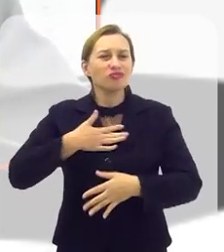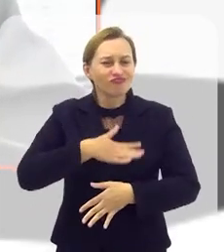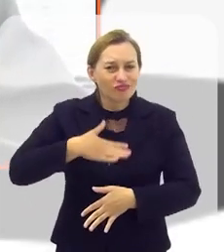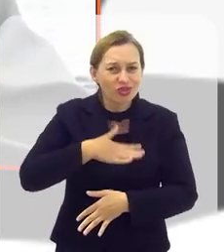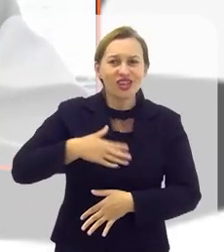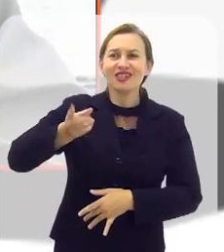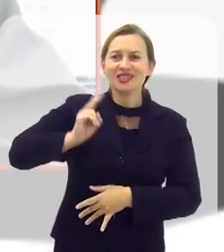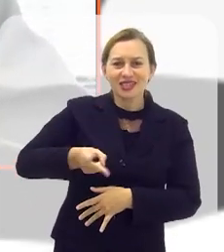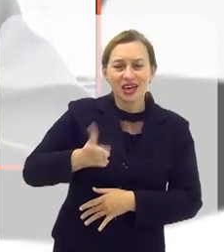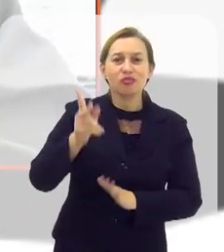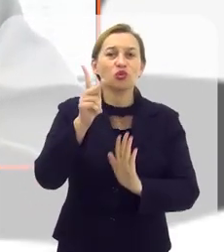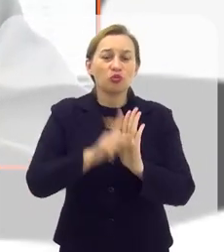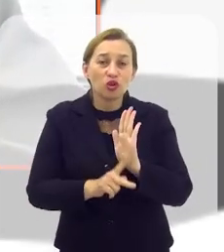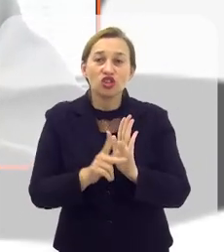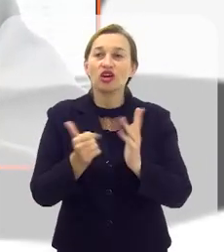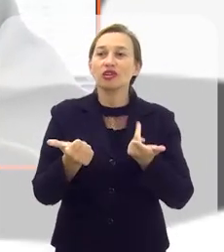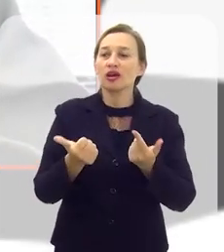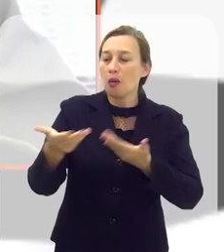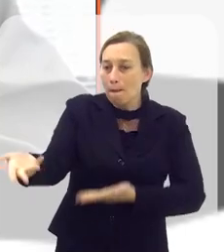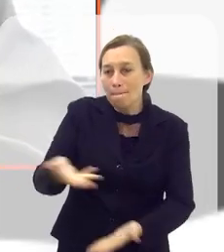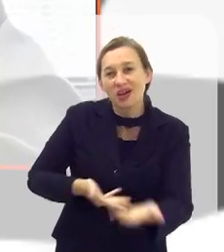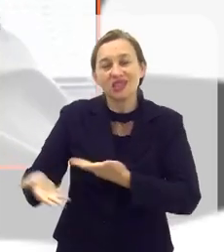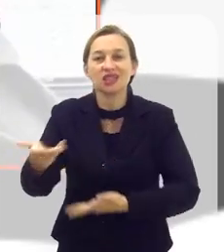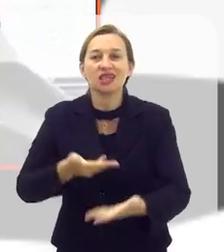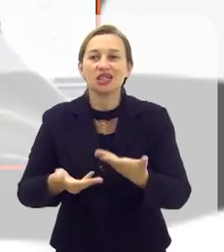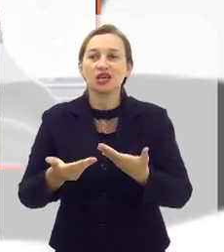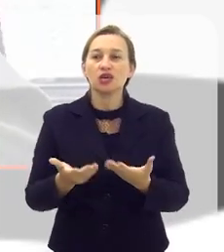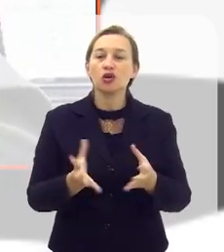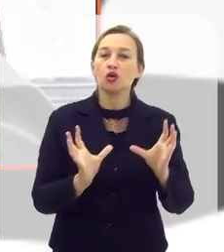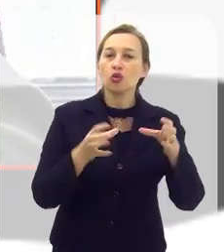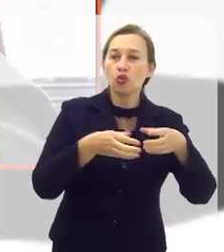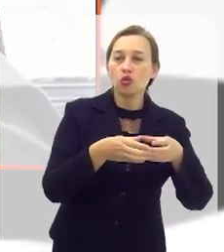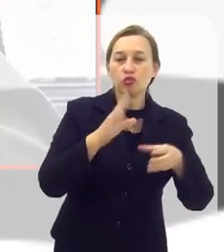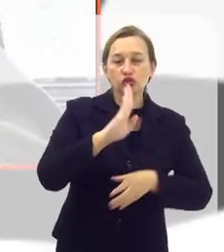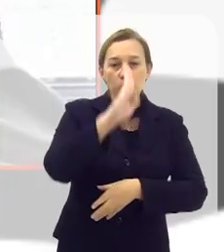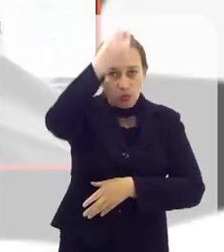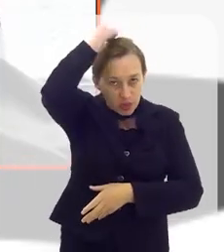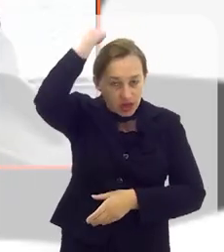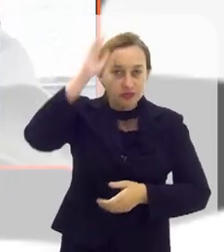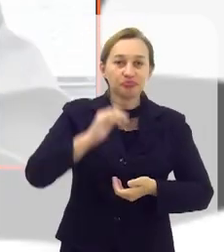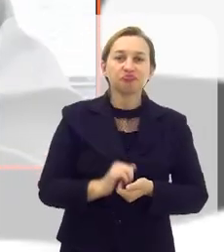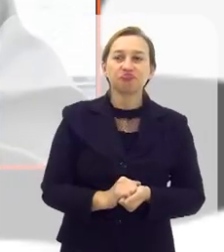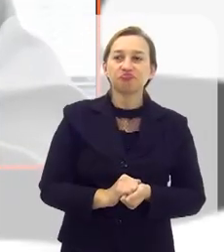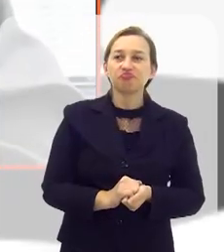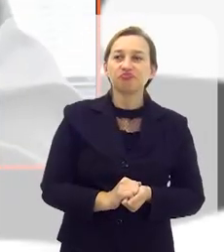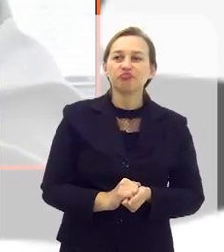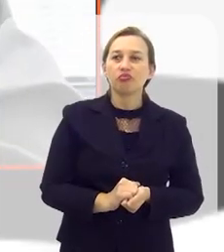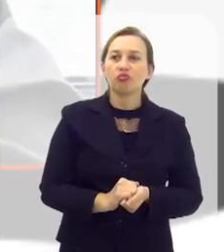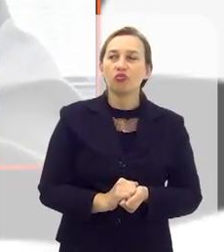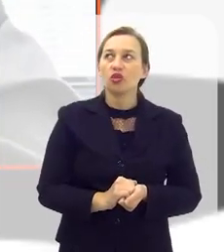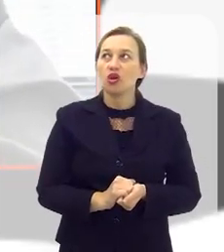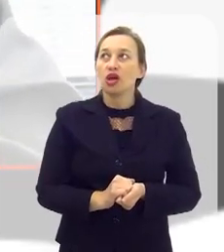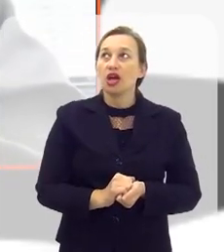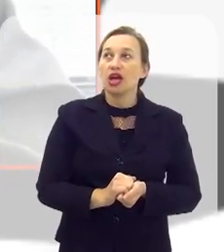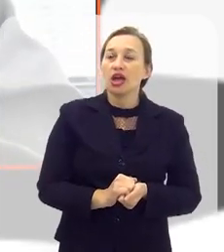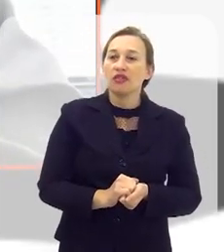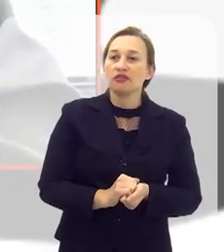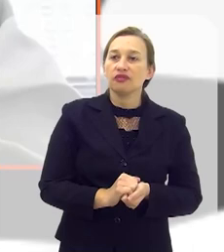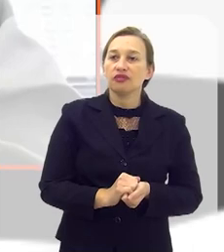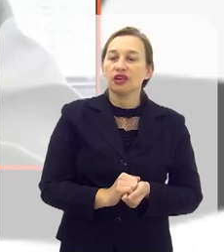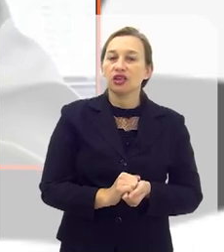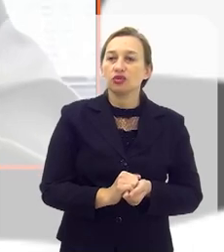porque eu sempre gostei desse projeto. Ele é feito em parceria com o Corpo de Bombeiro. É feito no